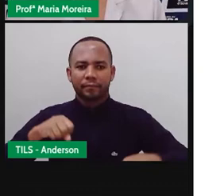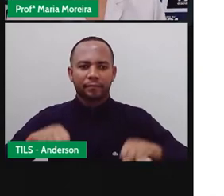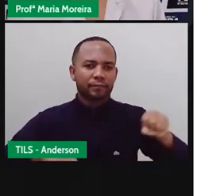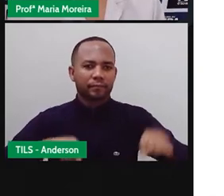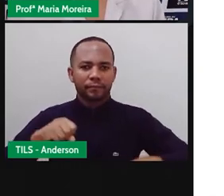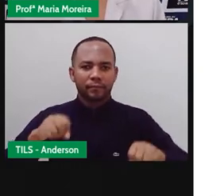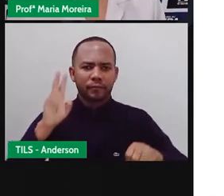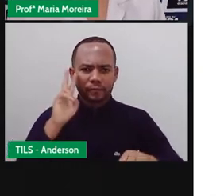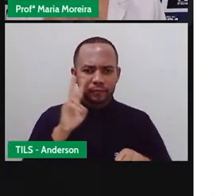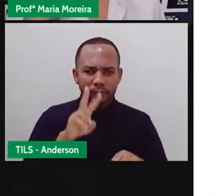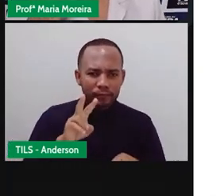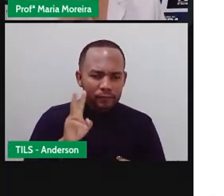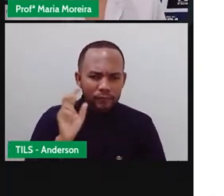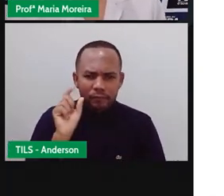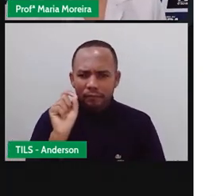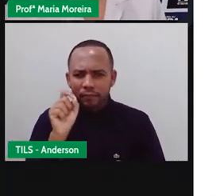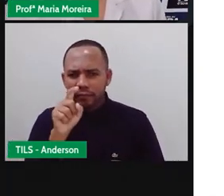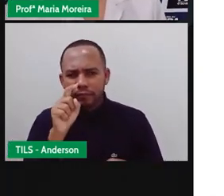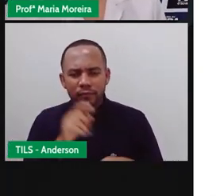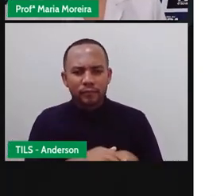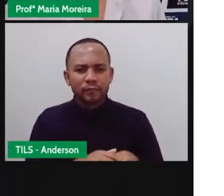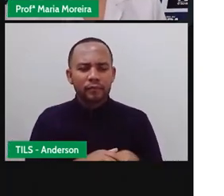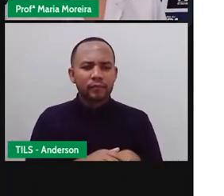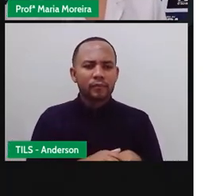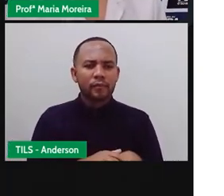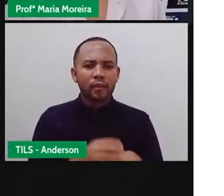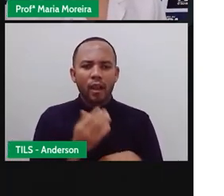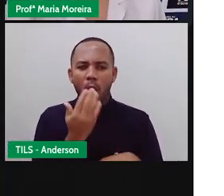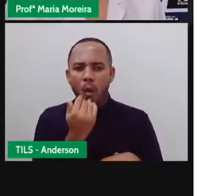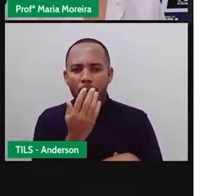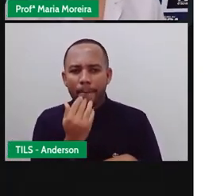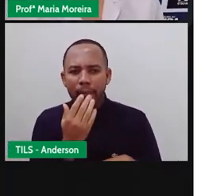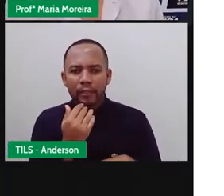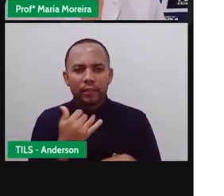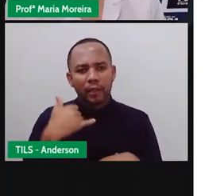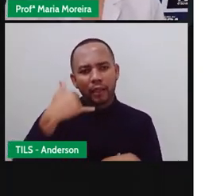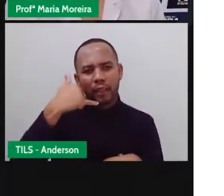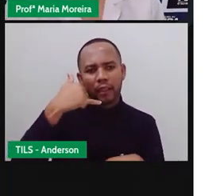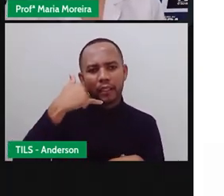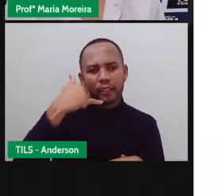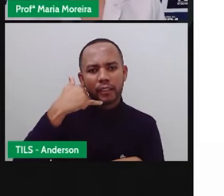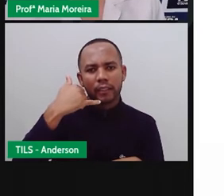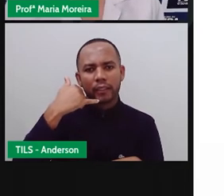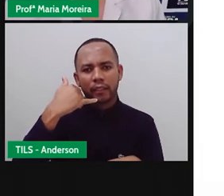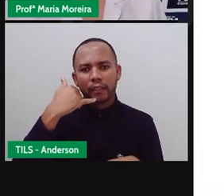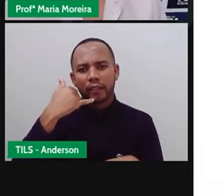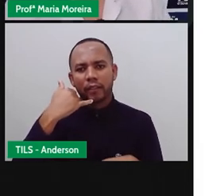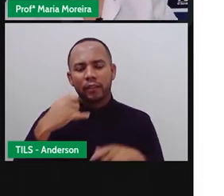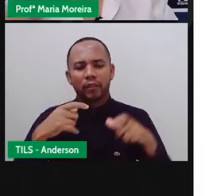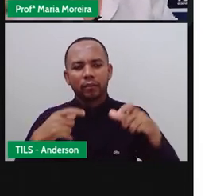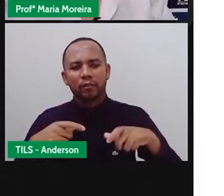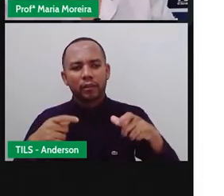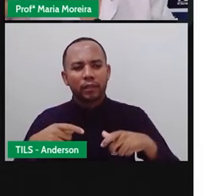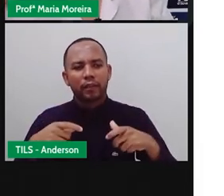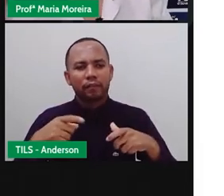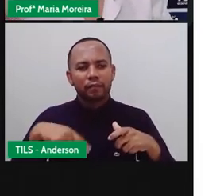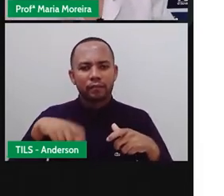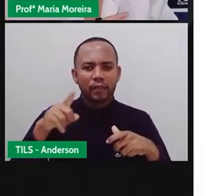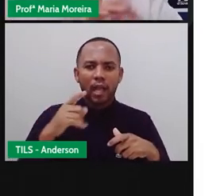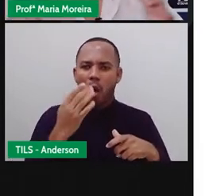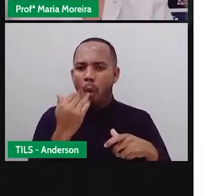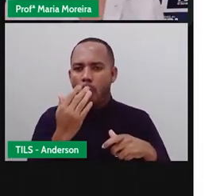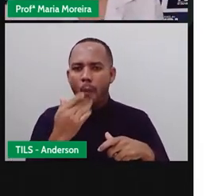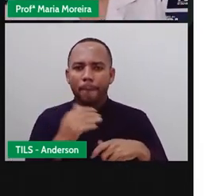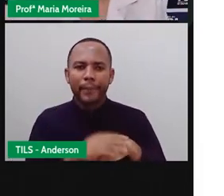uma informação. Nesse caso aí, uma propaganda do Bob's. E aí tem atendendo a pedido, né? E aí tem o milkshake, o